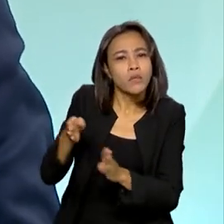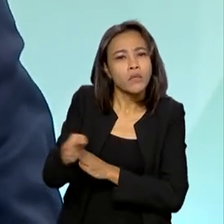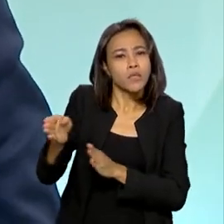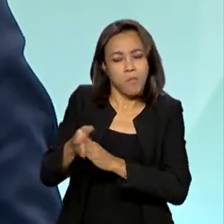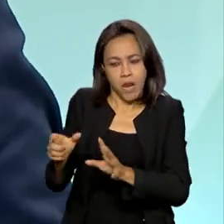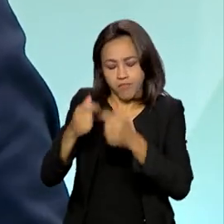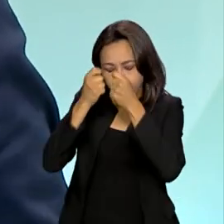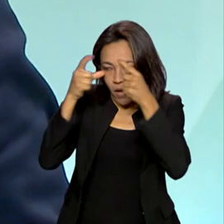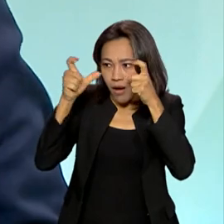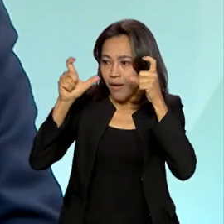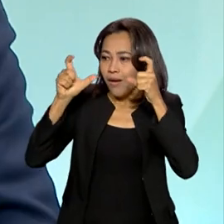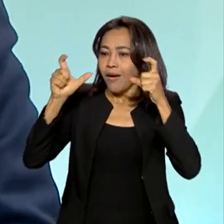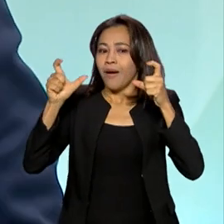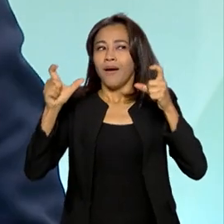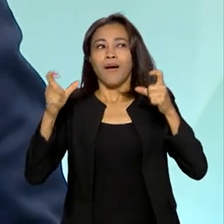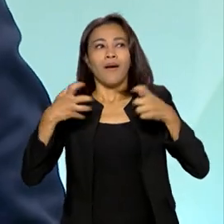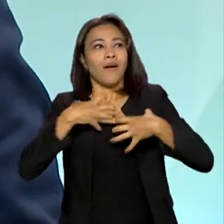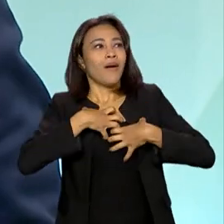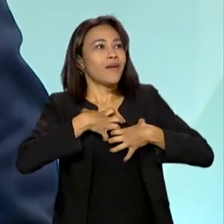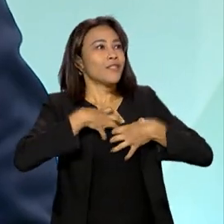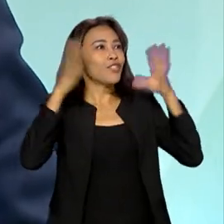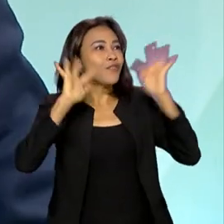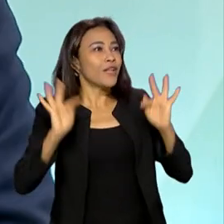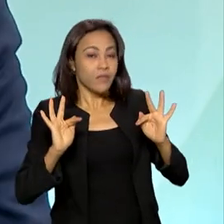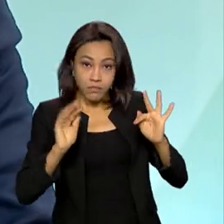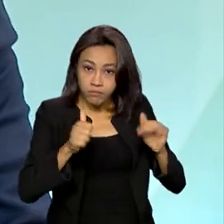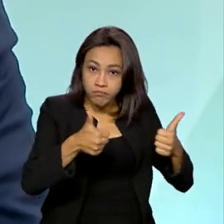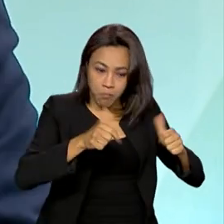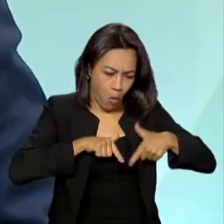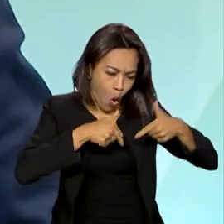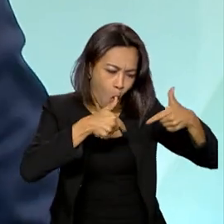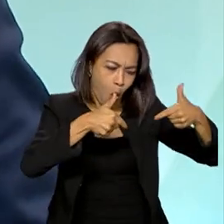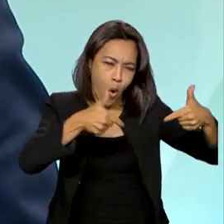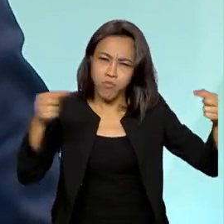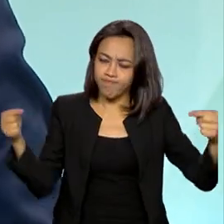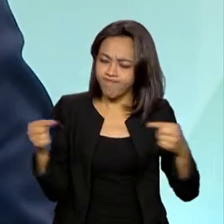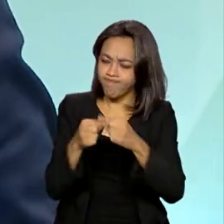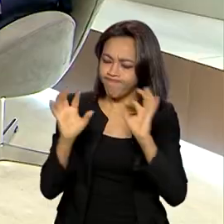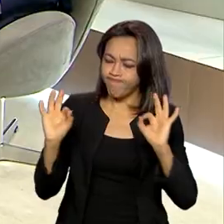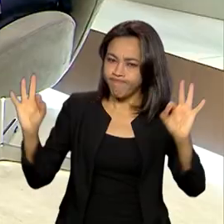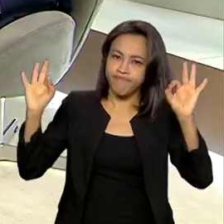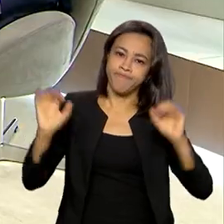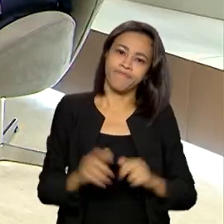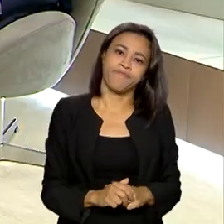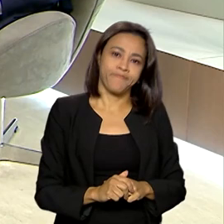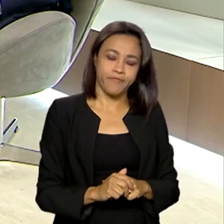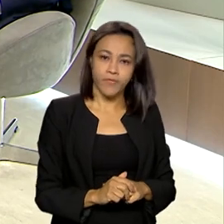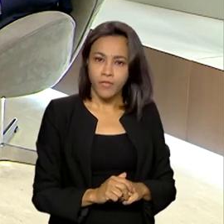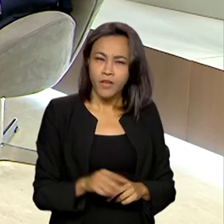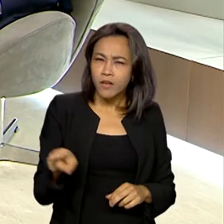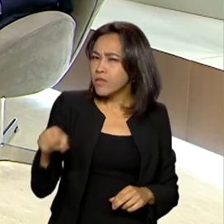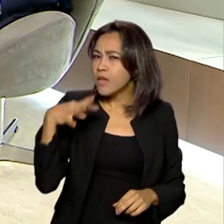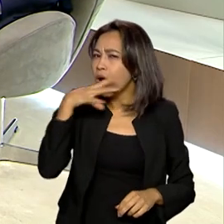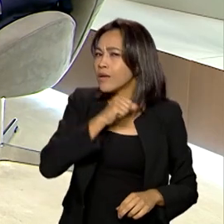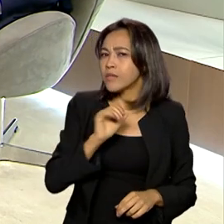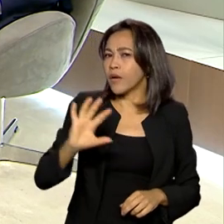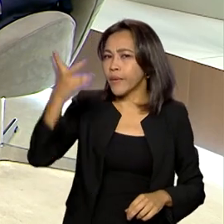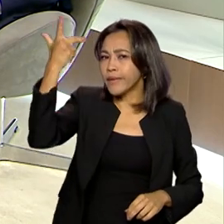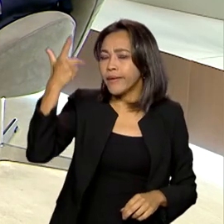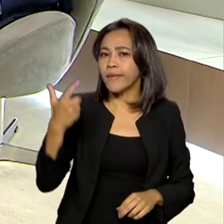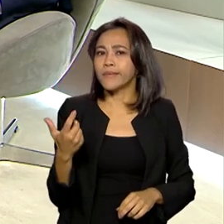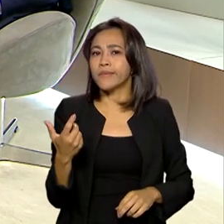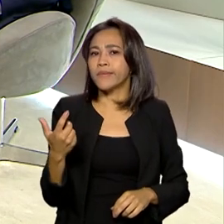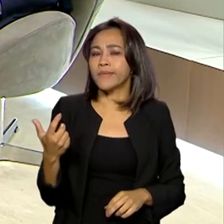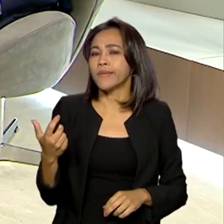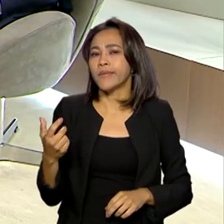aguçar a criatividade das pessoas, com certeza a produtividade, ela está diretamente ligada a isso. E o senhor acha que isso acontece tanto na anastia